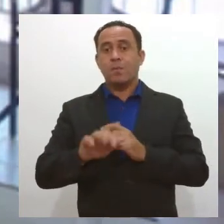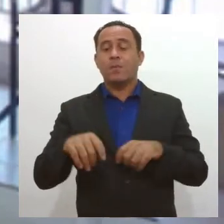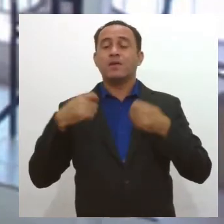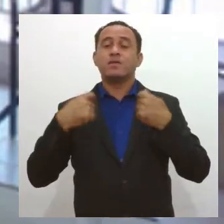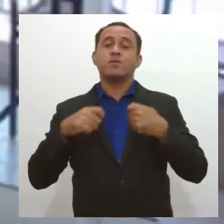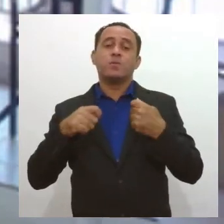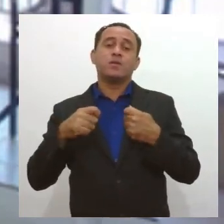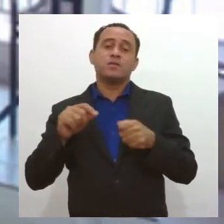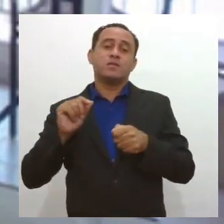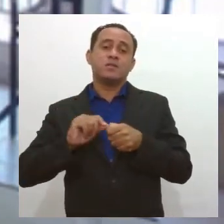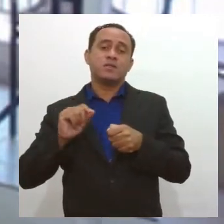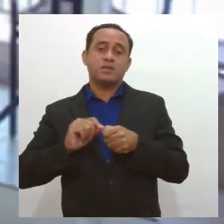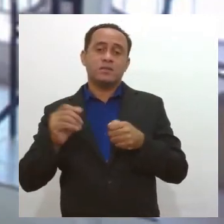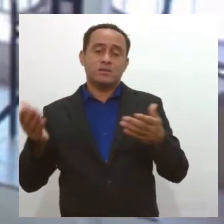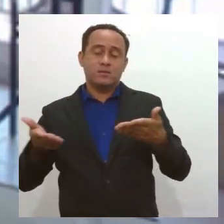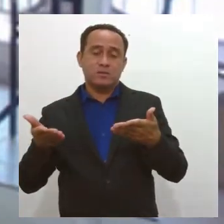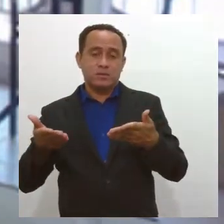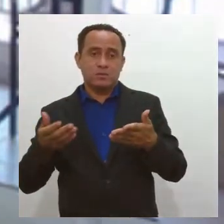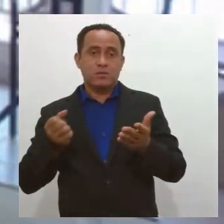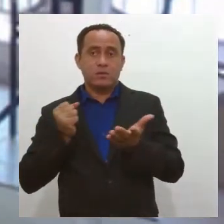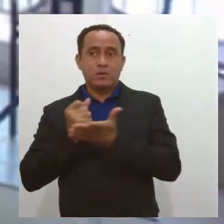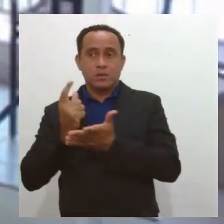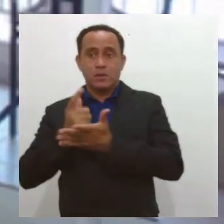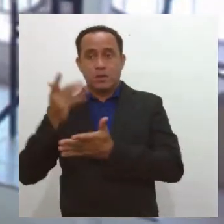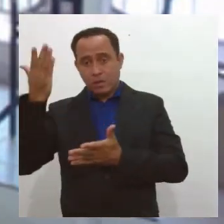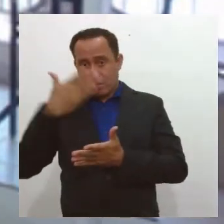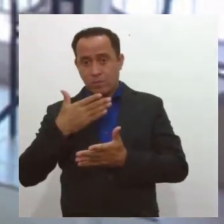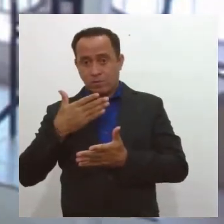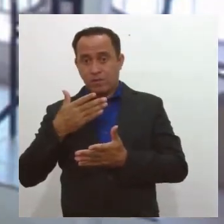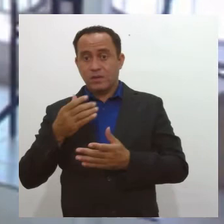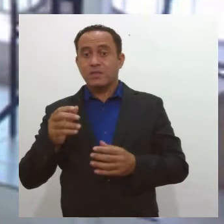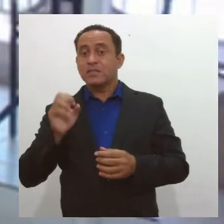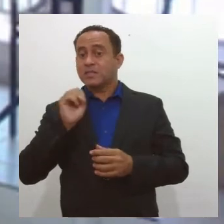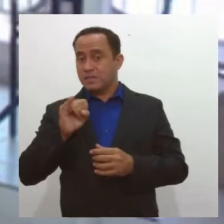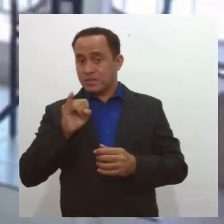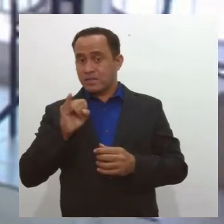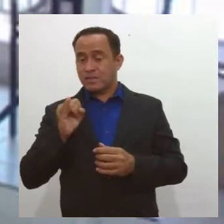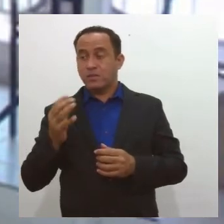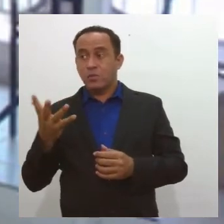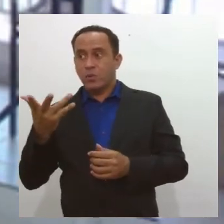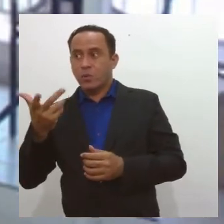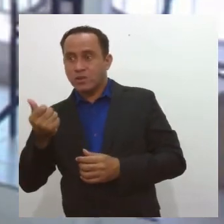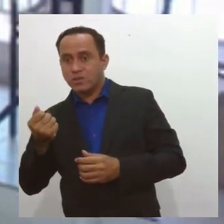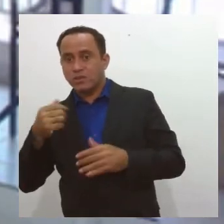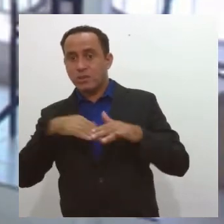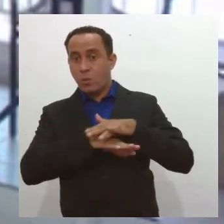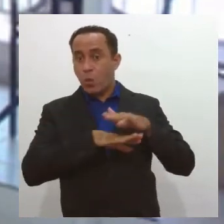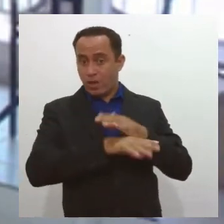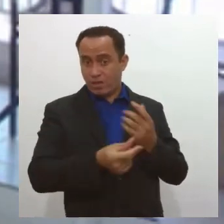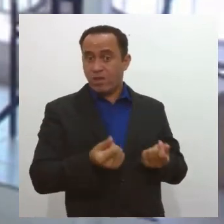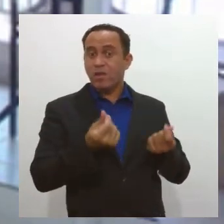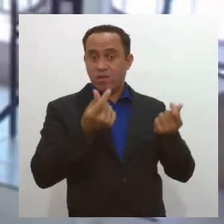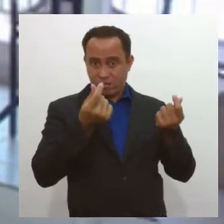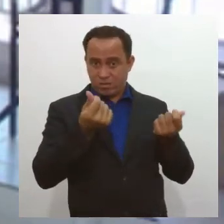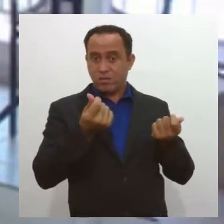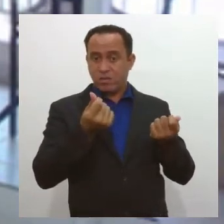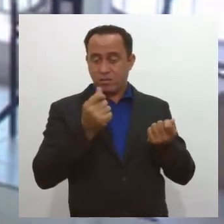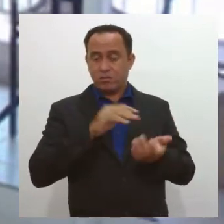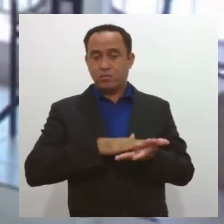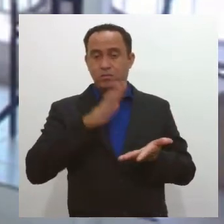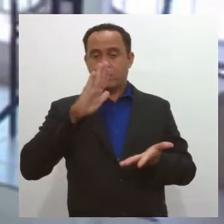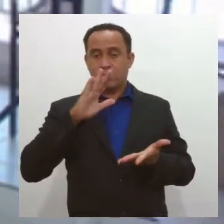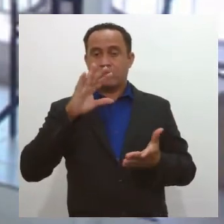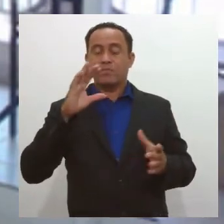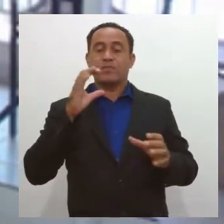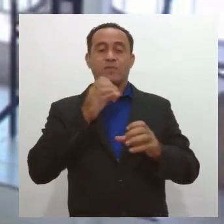Principalmente nesse momento, está mais do que comprovado que, se nós não buscarmos formas de renda extra, de aumentar o faturamento, a conta não